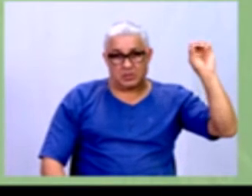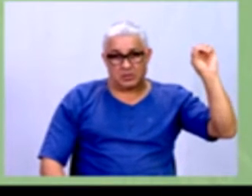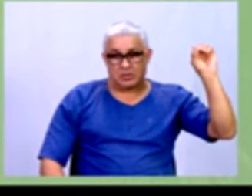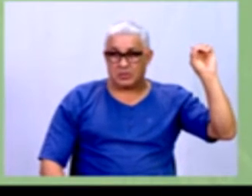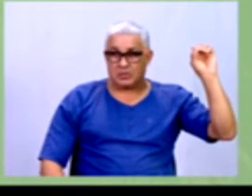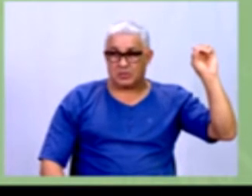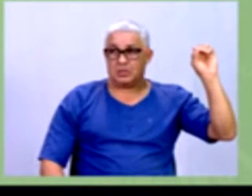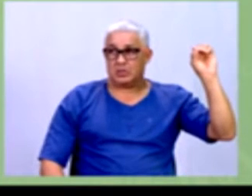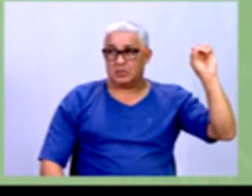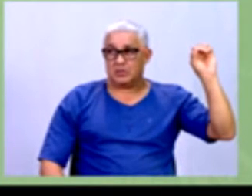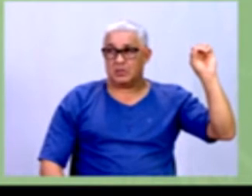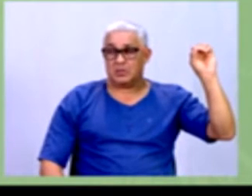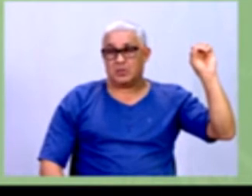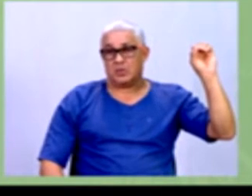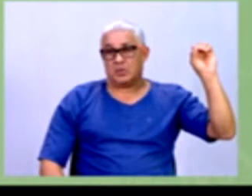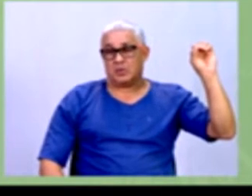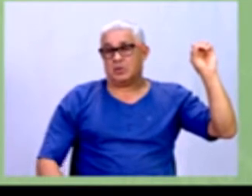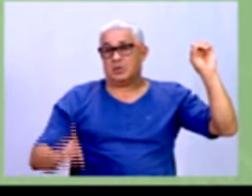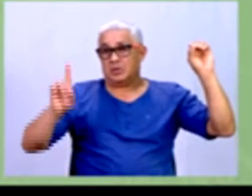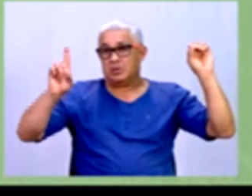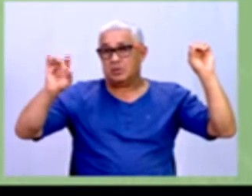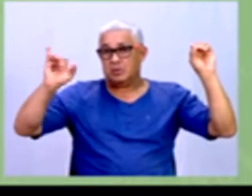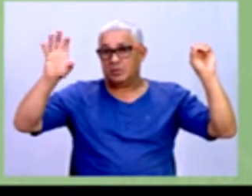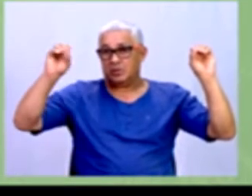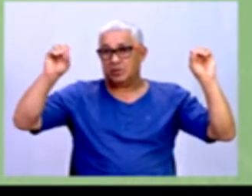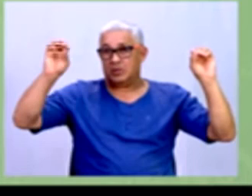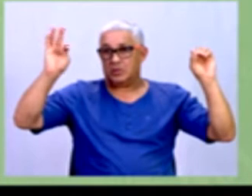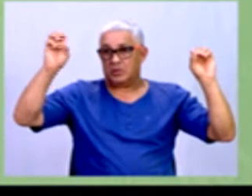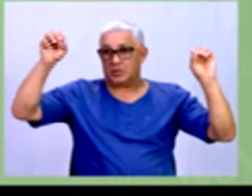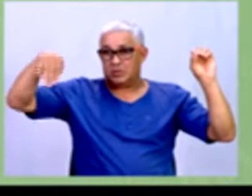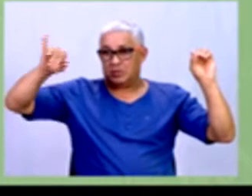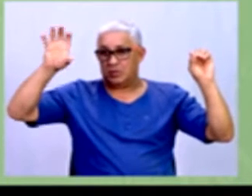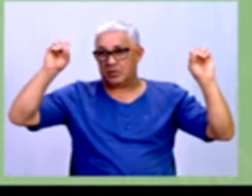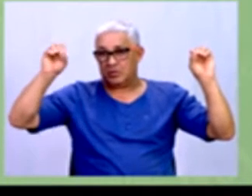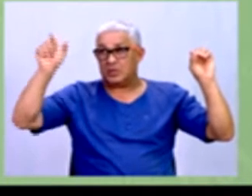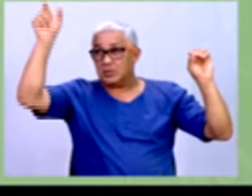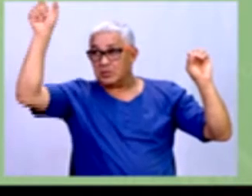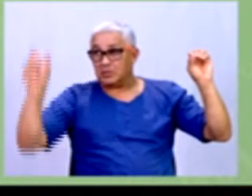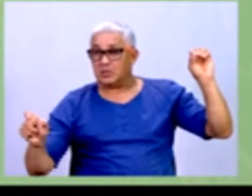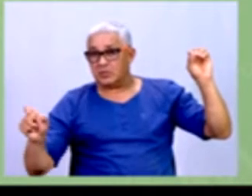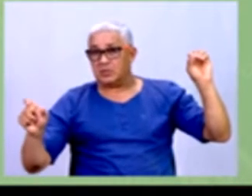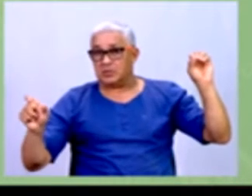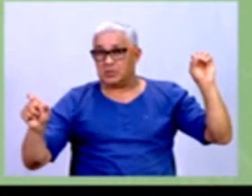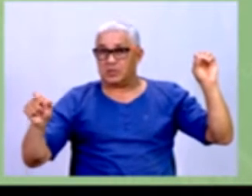dicotômica, né? Masculino e feminino aqui. A gente tem a altura, que são...